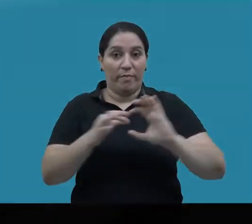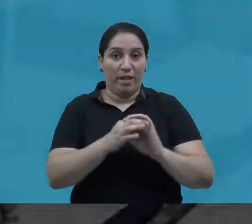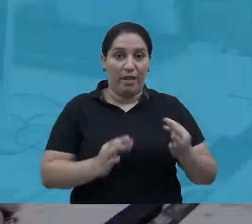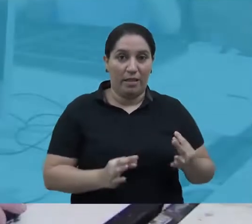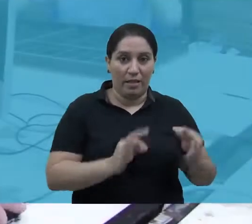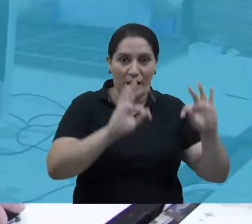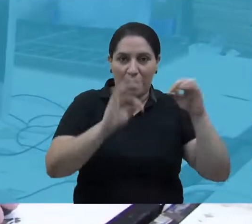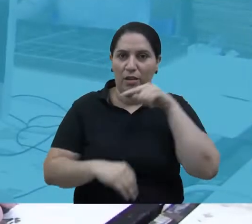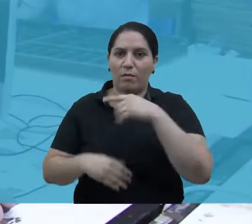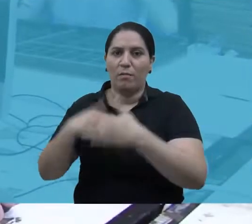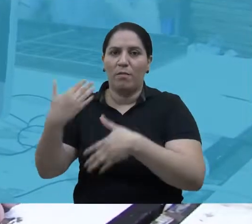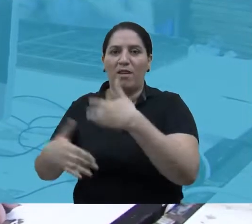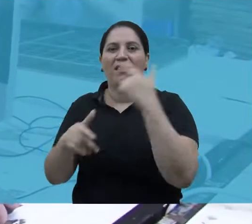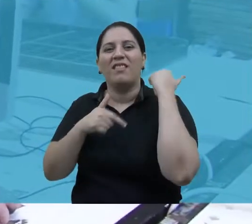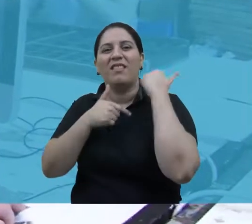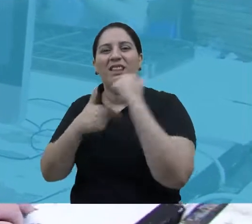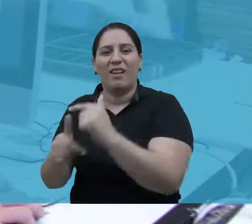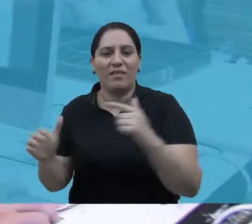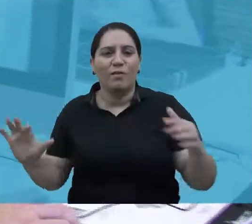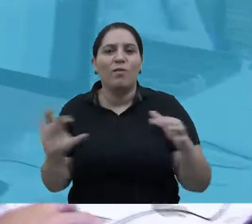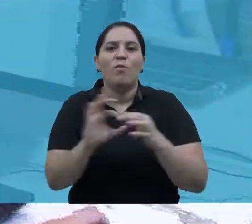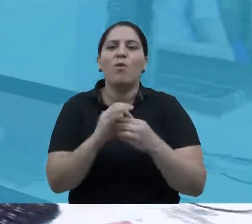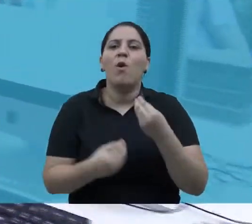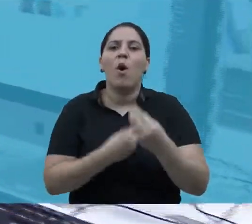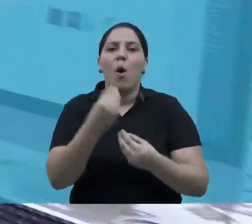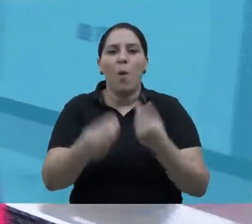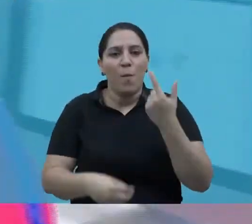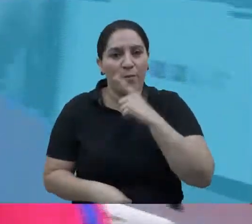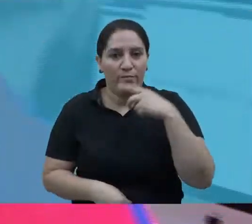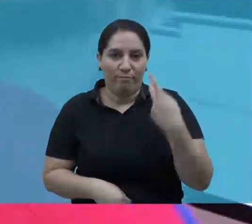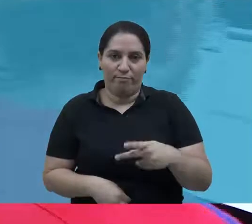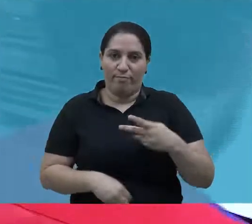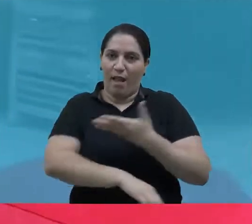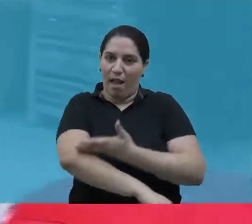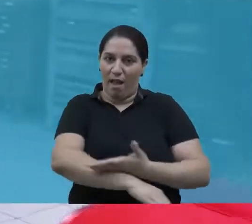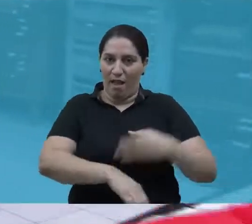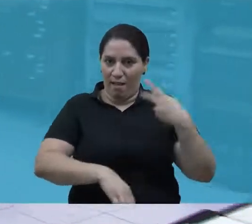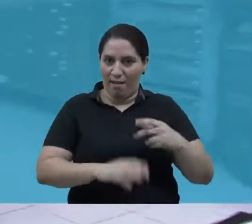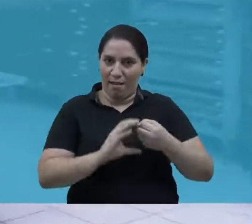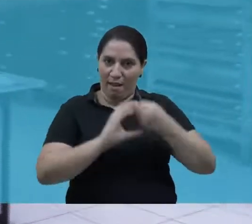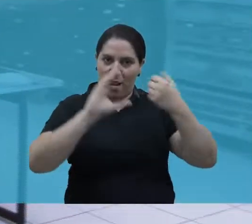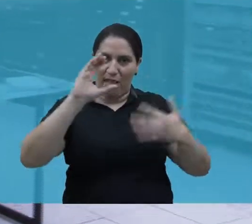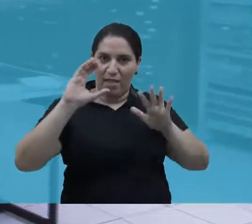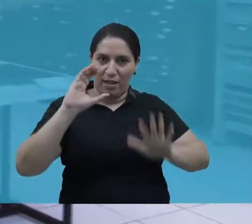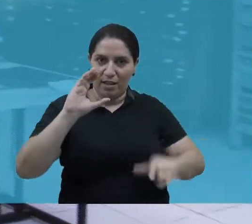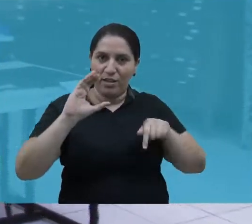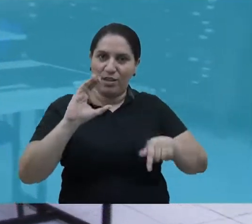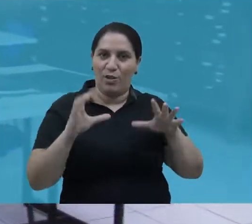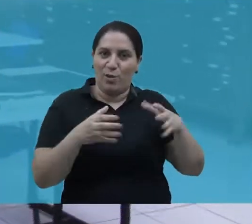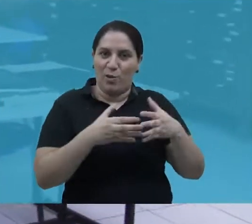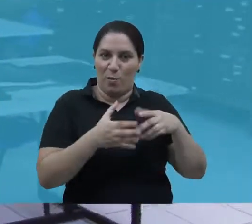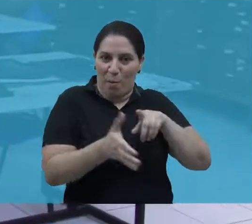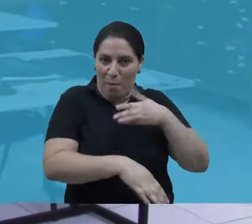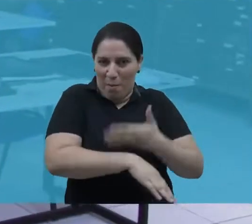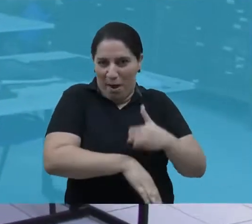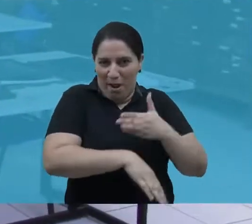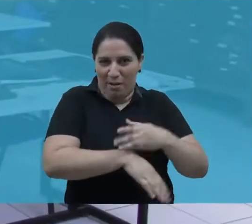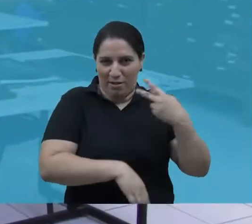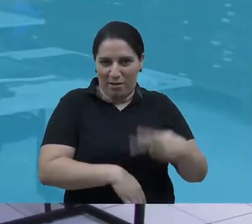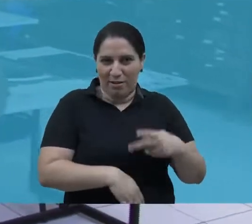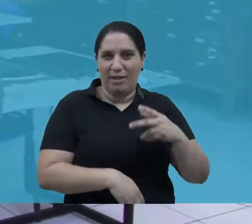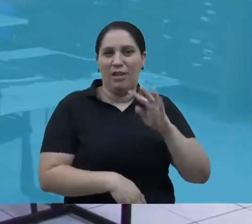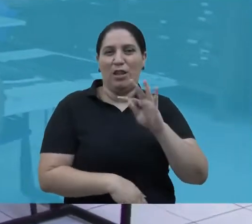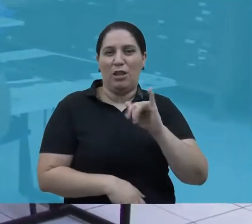prova. A união entre tecnologia e processos tradicionais é uma das principais características do Laboratório de Tipografia do